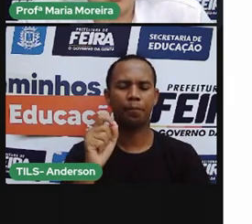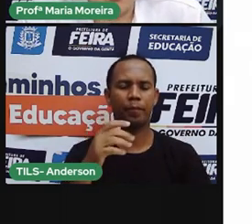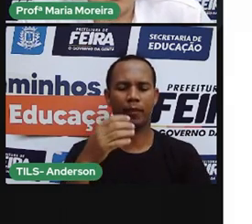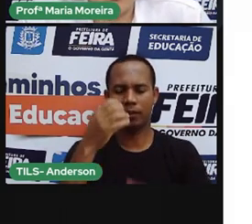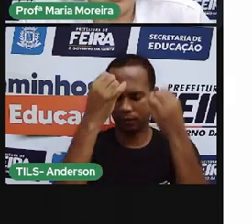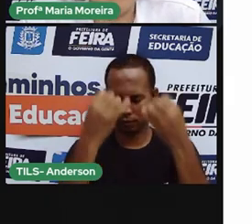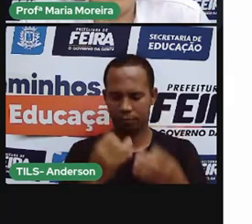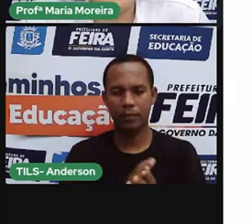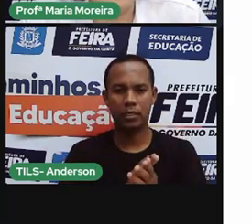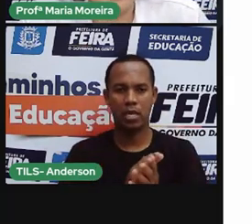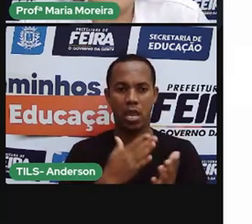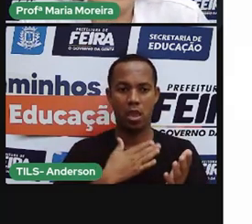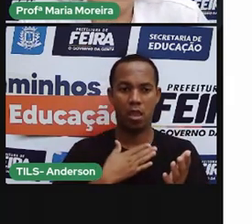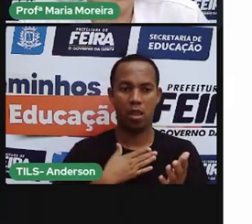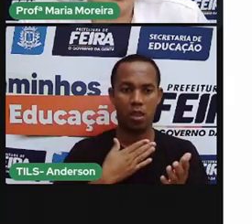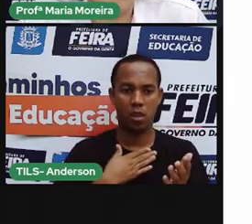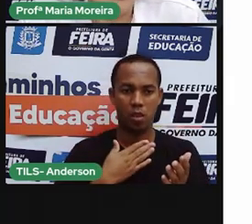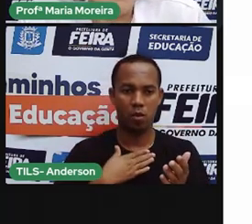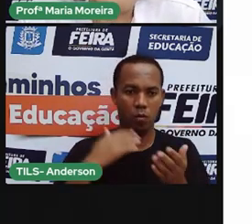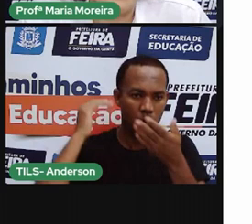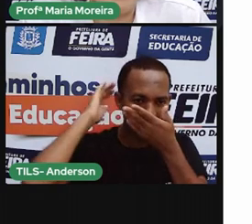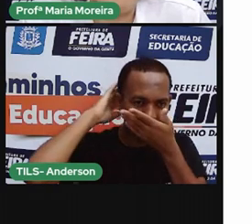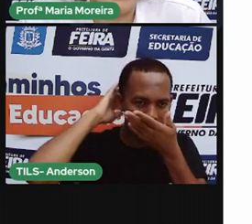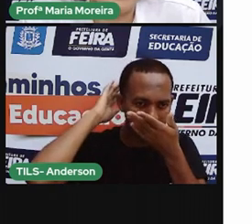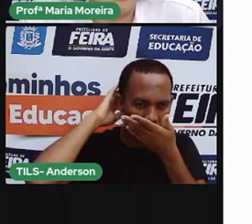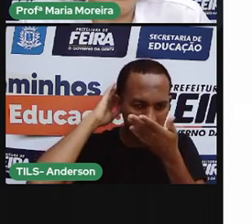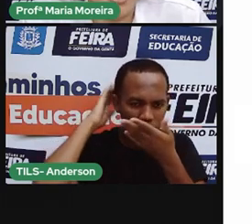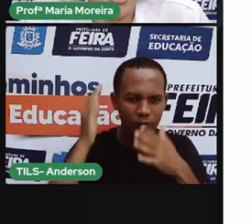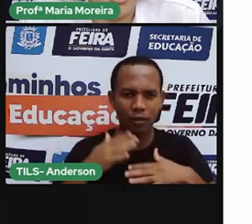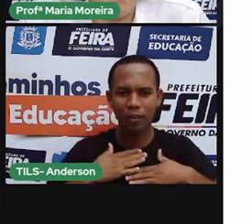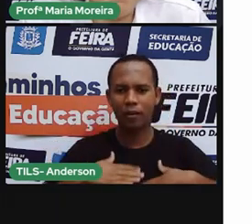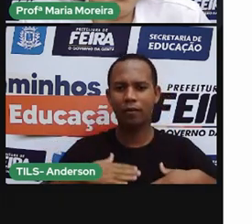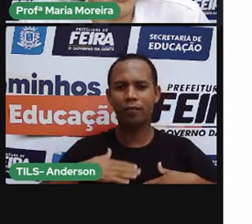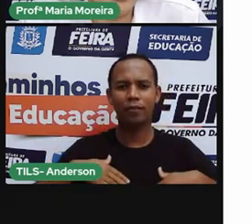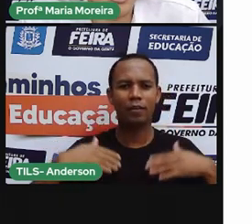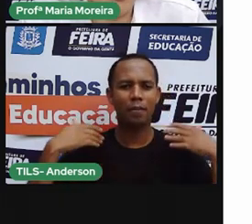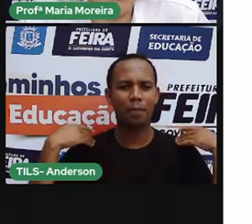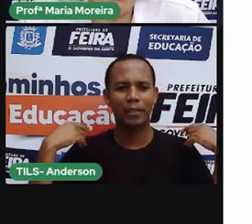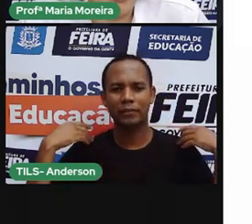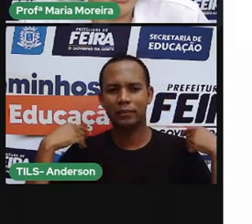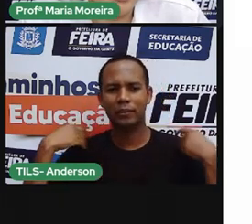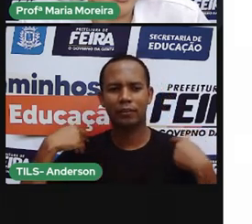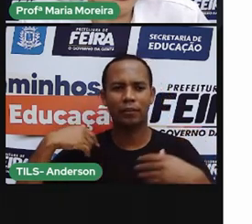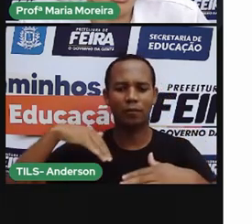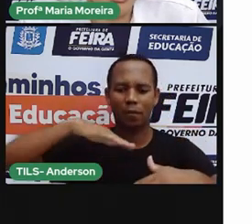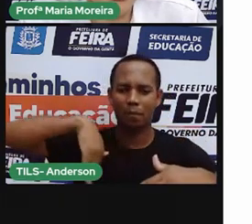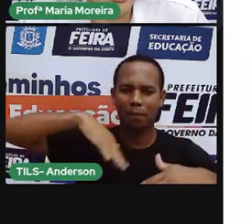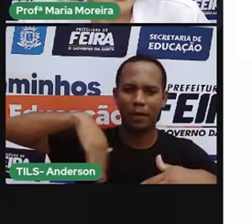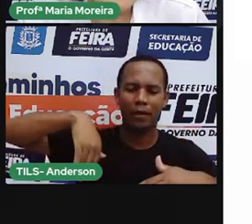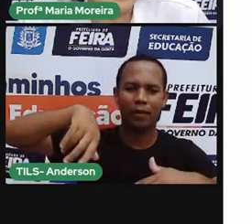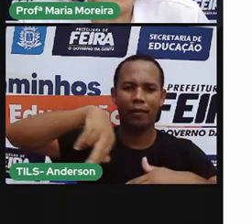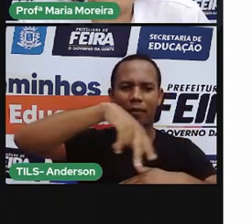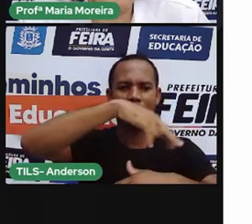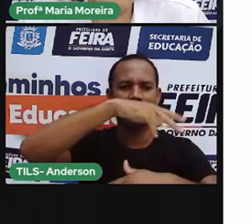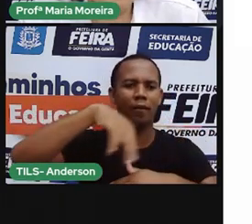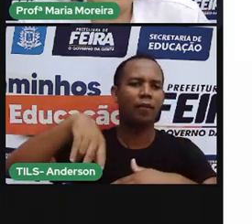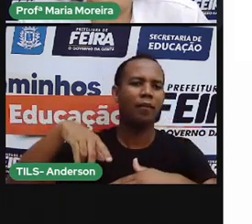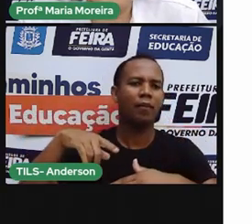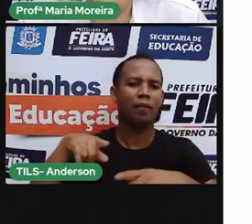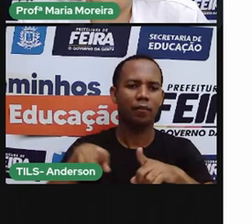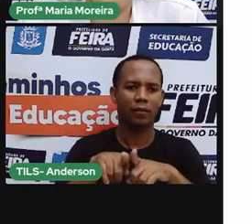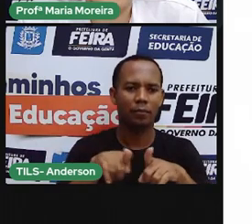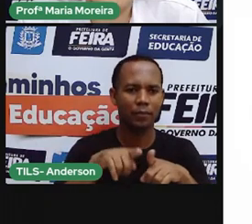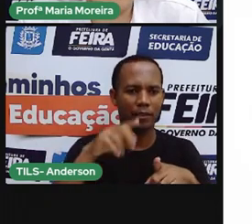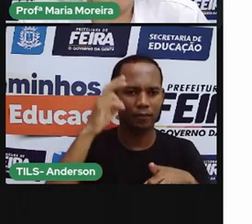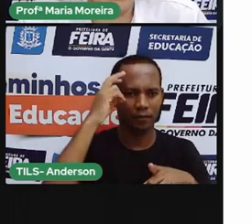índiozinho que passeia tranquilo pela beira da praia, o meu quintal. Inteligente, sei que tudo